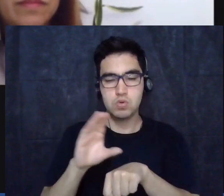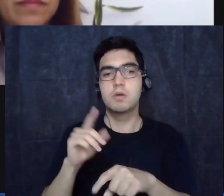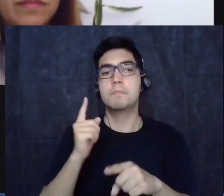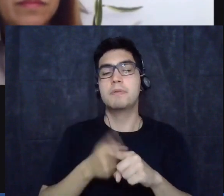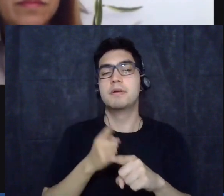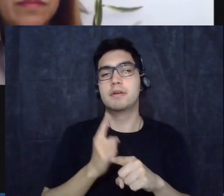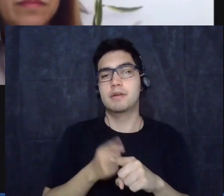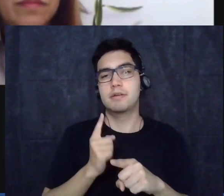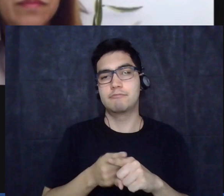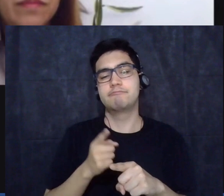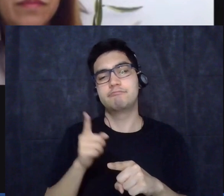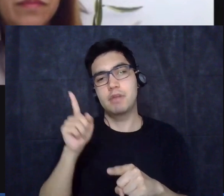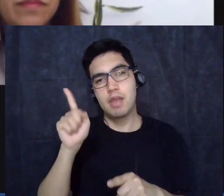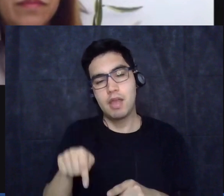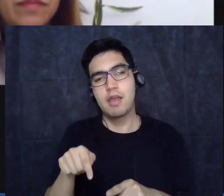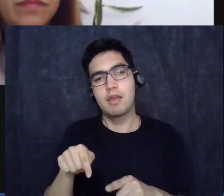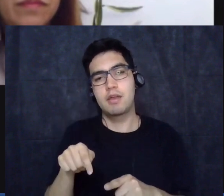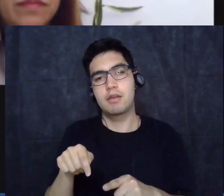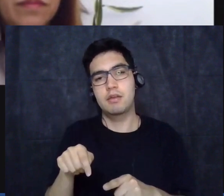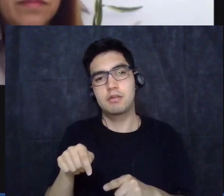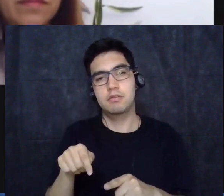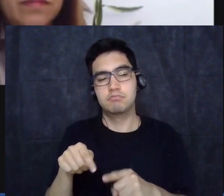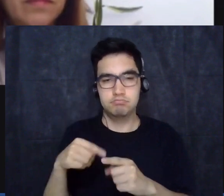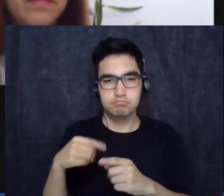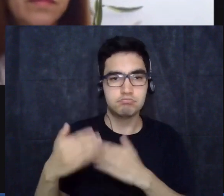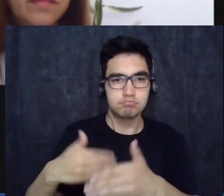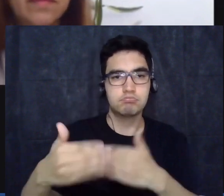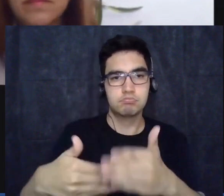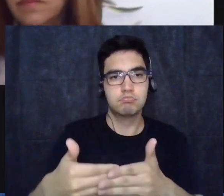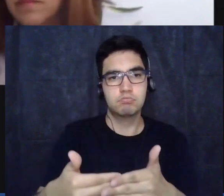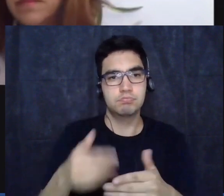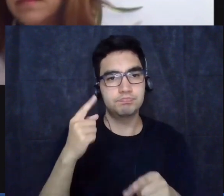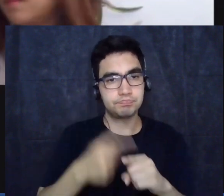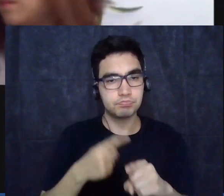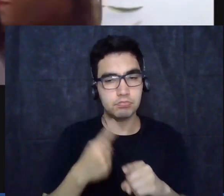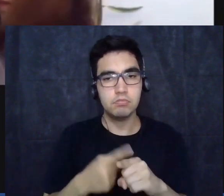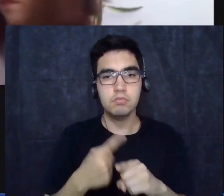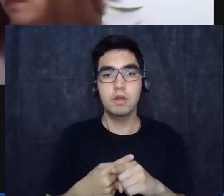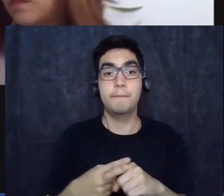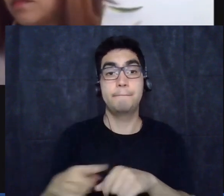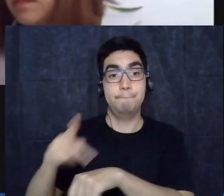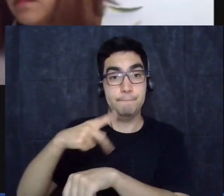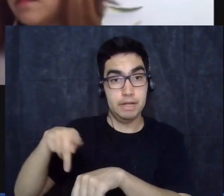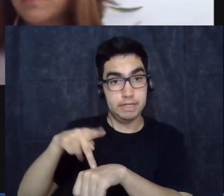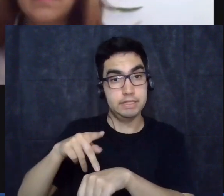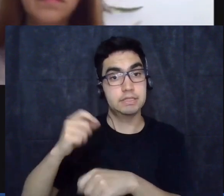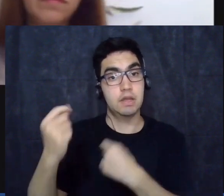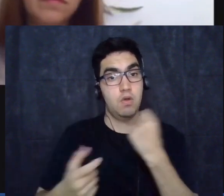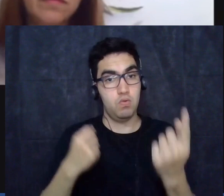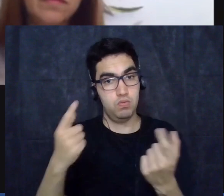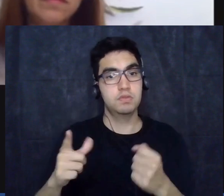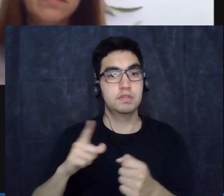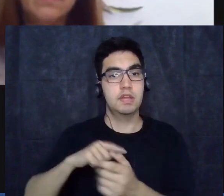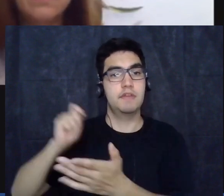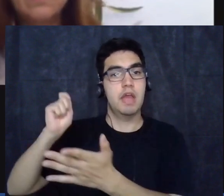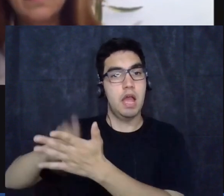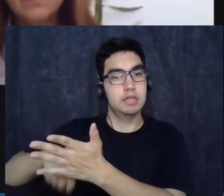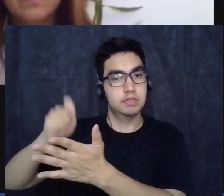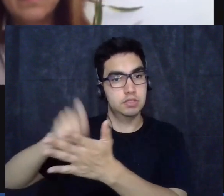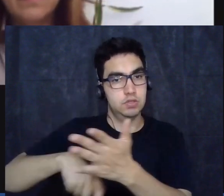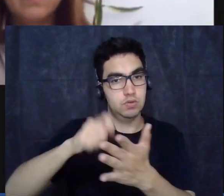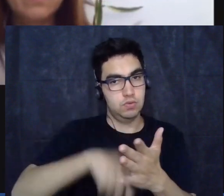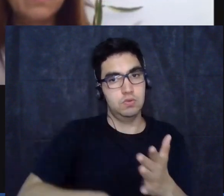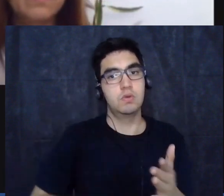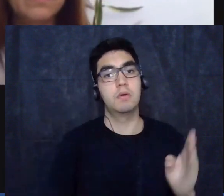justamente isso né os países assinaram alguns assinaram uma parte outros não o Brasil